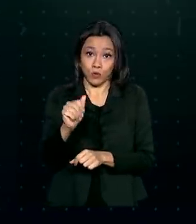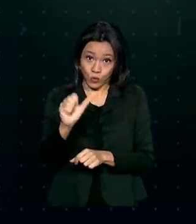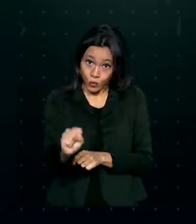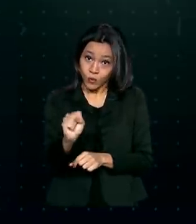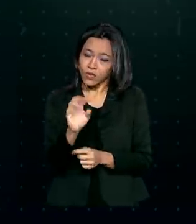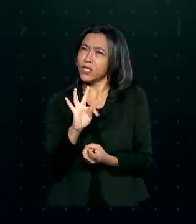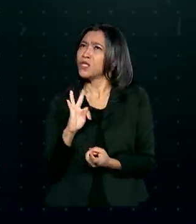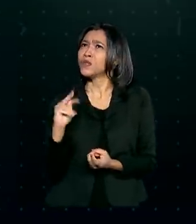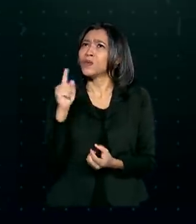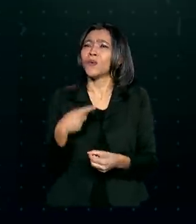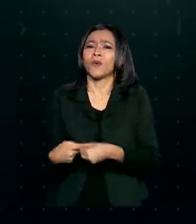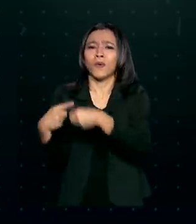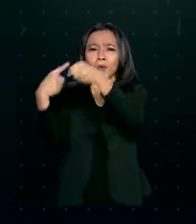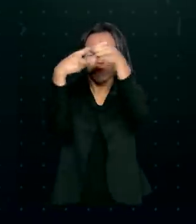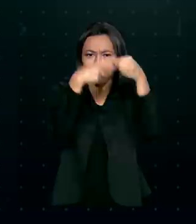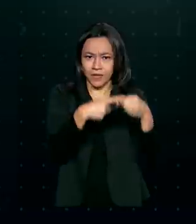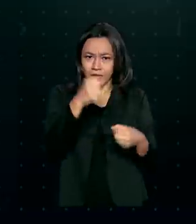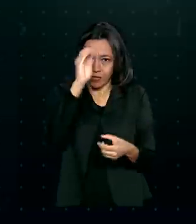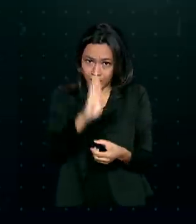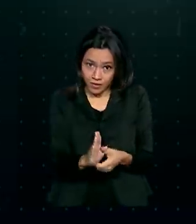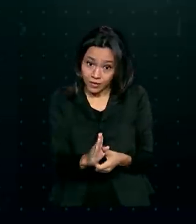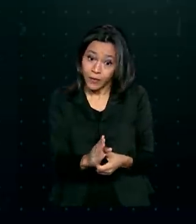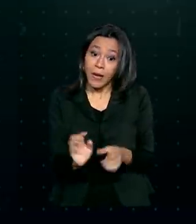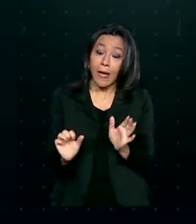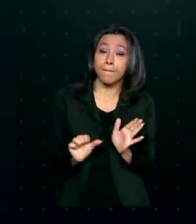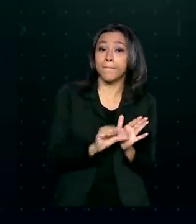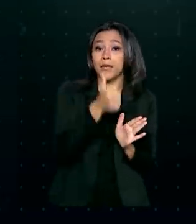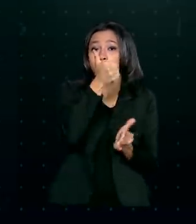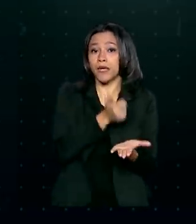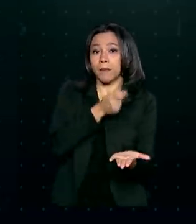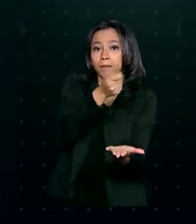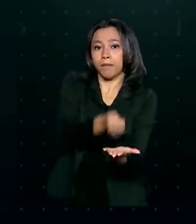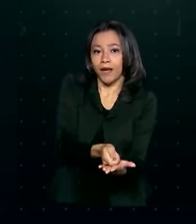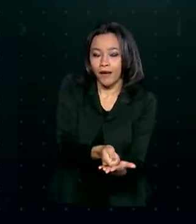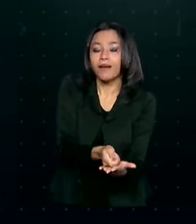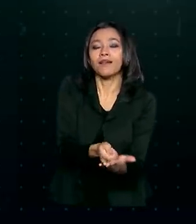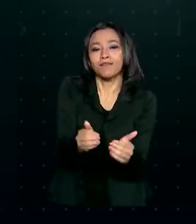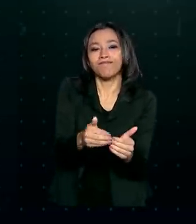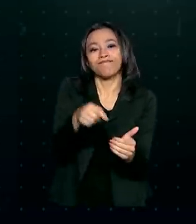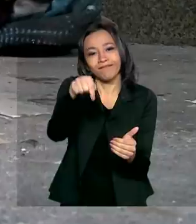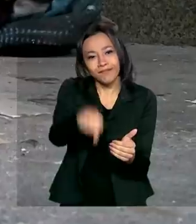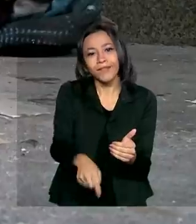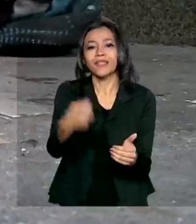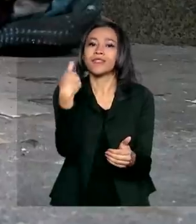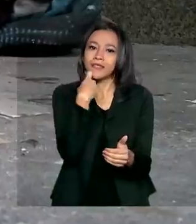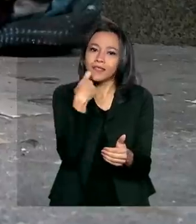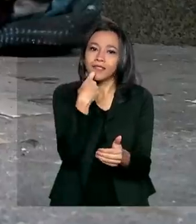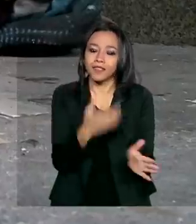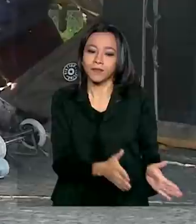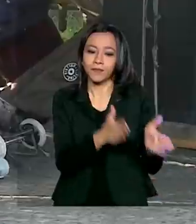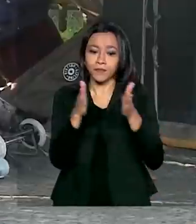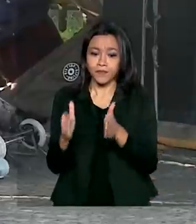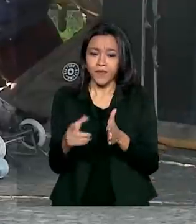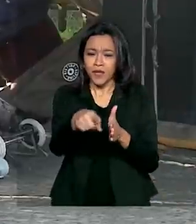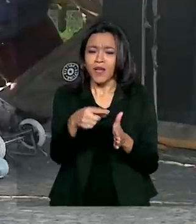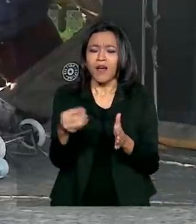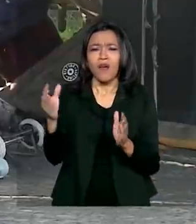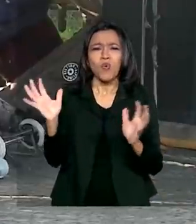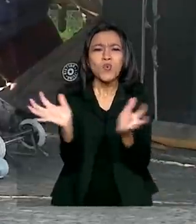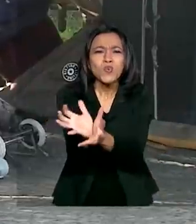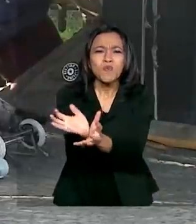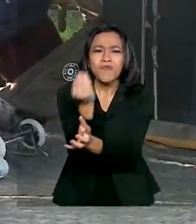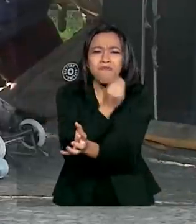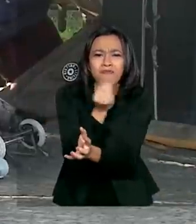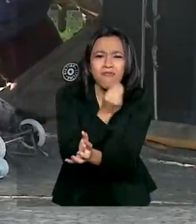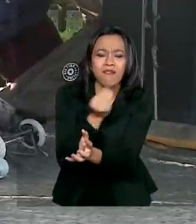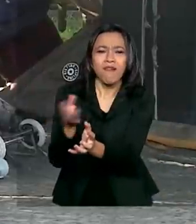todos os municípios do país. A primeira parcela será paga a partir desta sexta-feira. Entre os mais vulneráveis, a